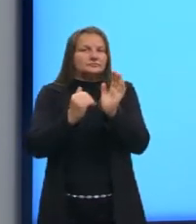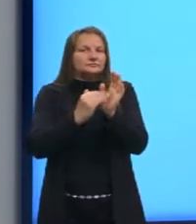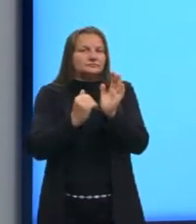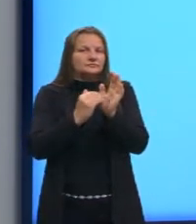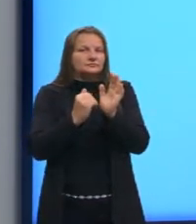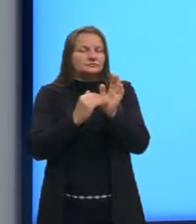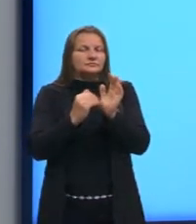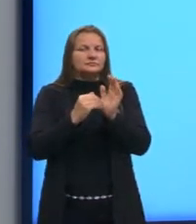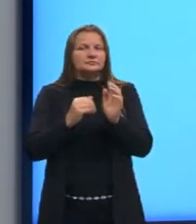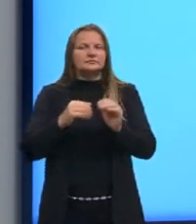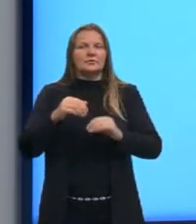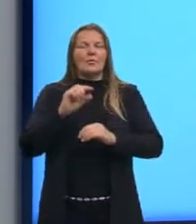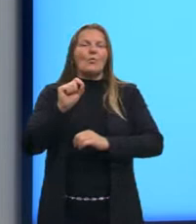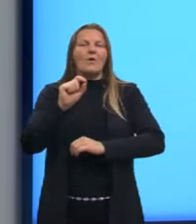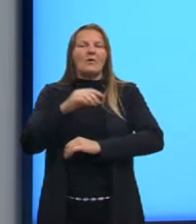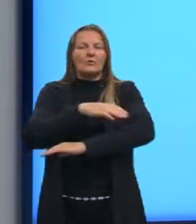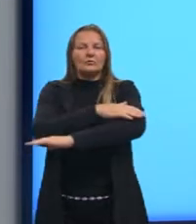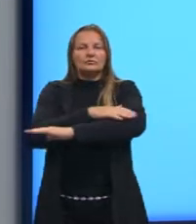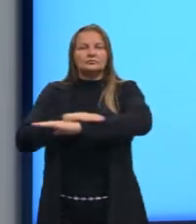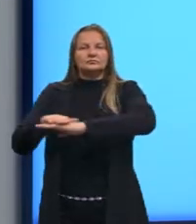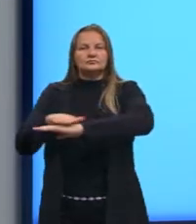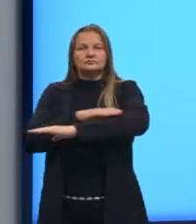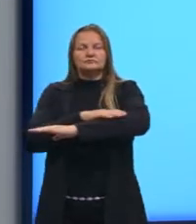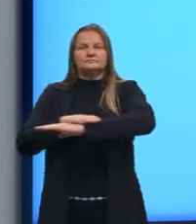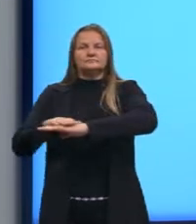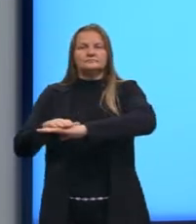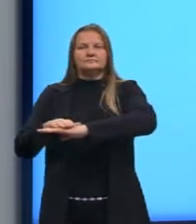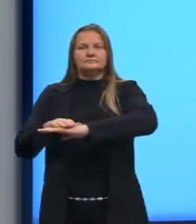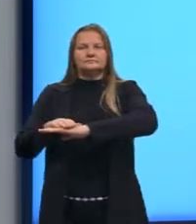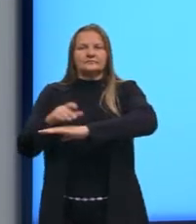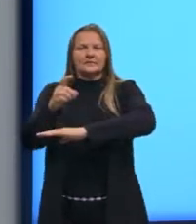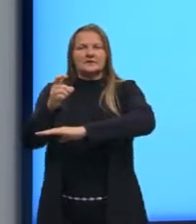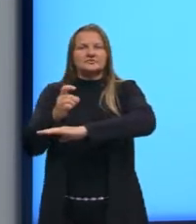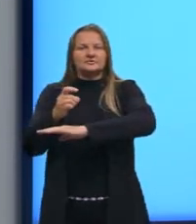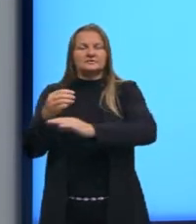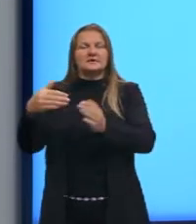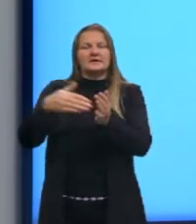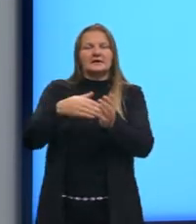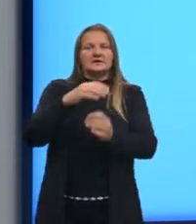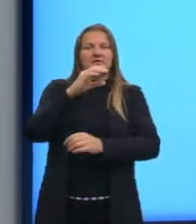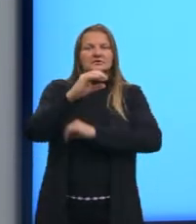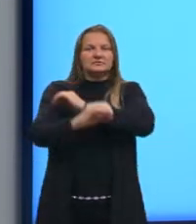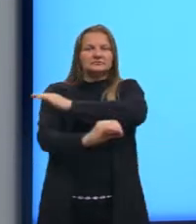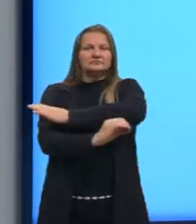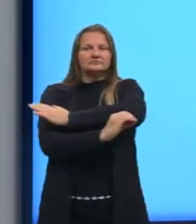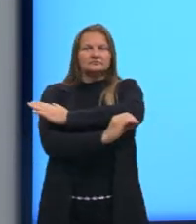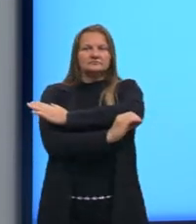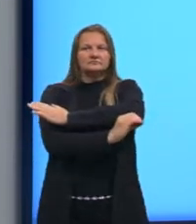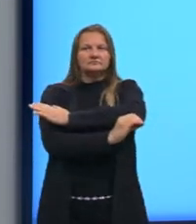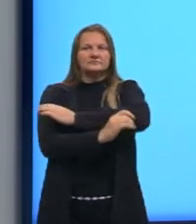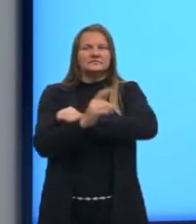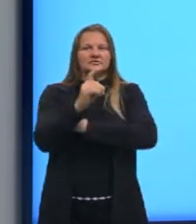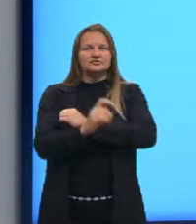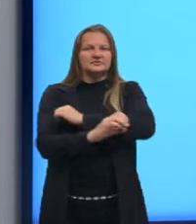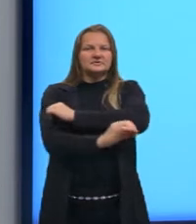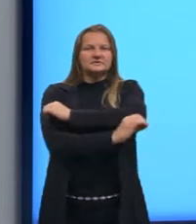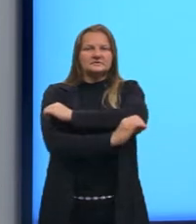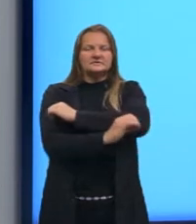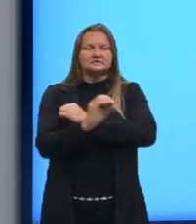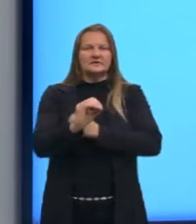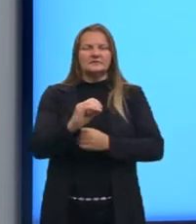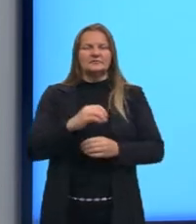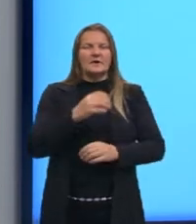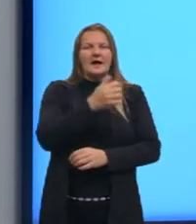essas coordenadas ali do X até o X, zero. Então, chegamos na distância entre os pontos A e B.